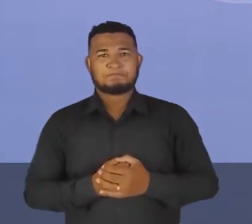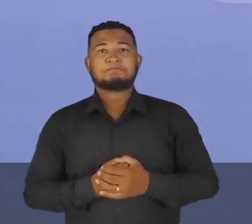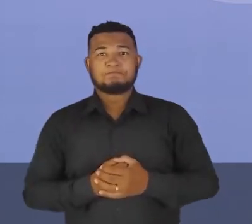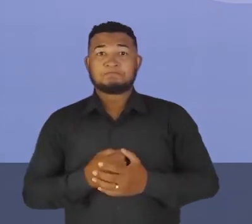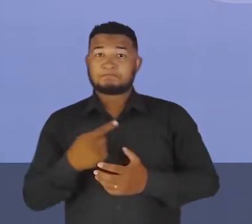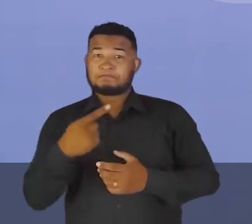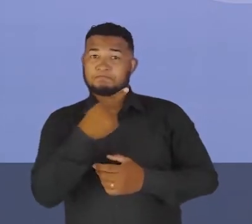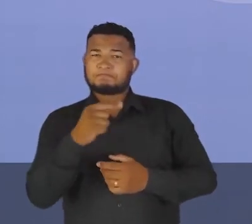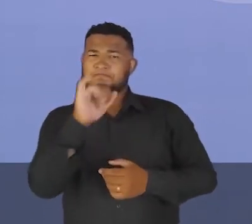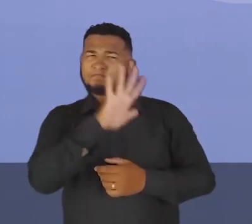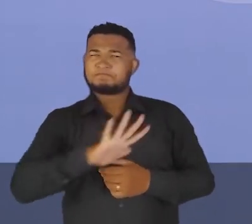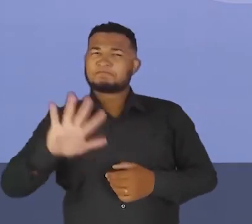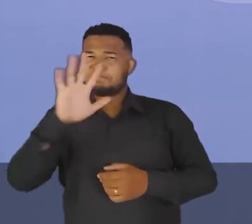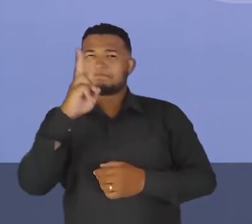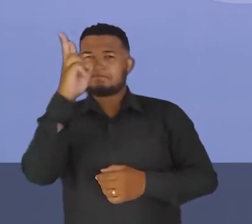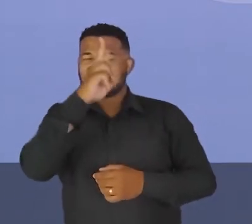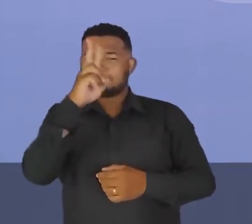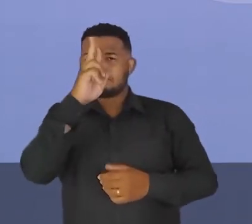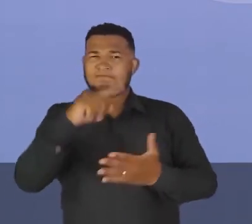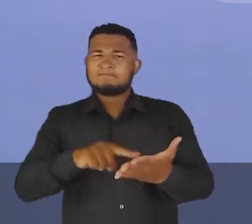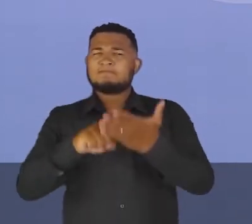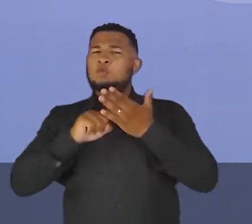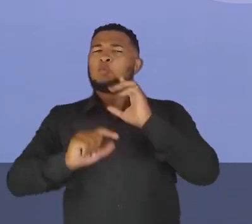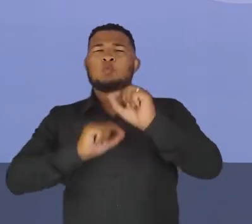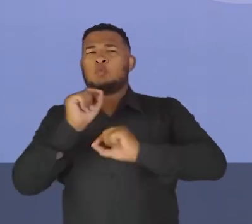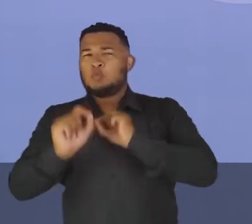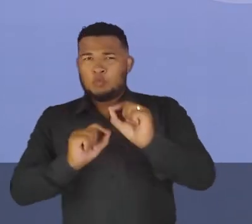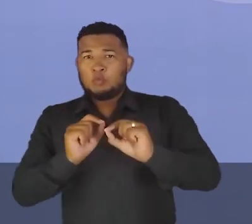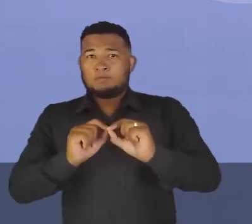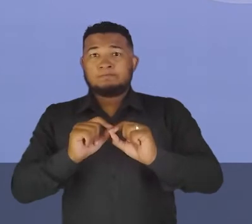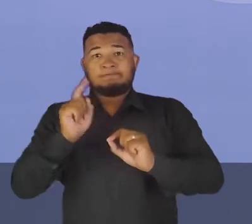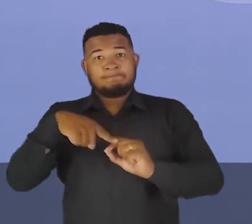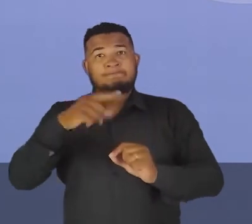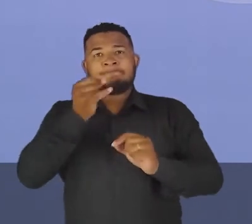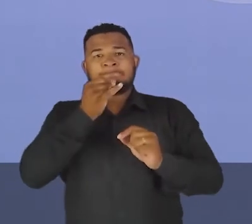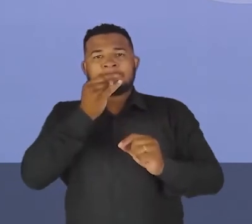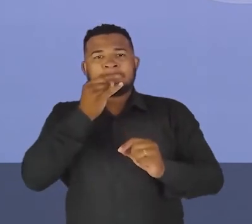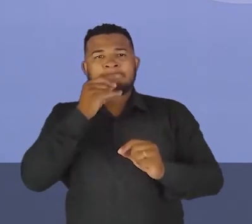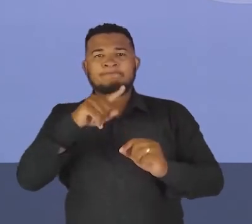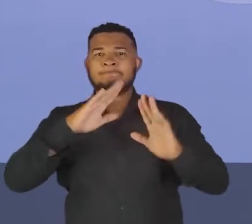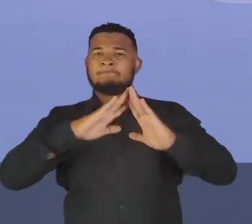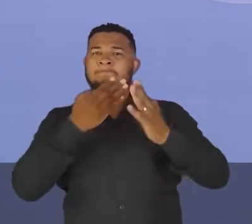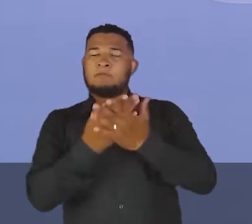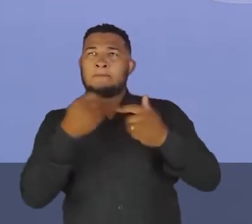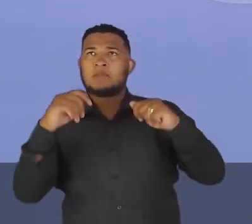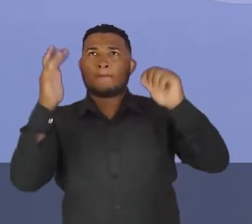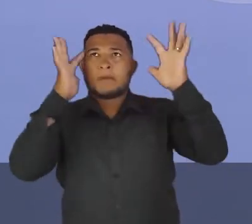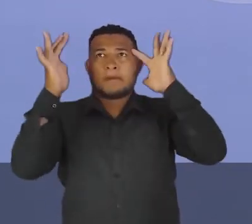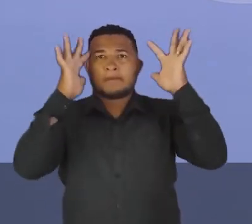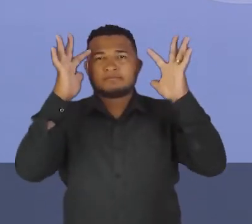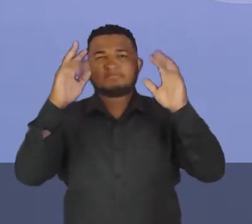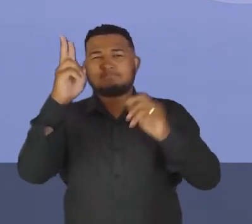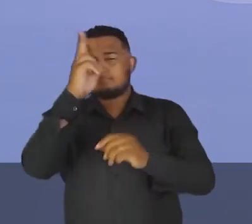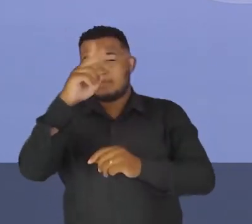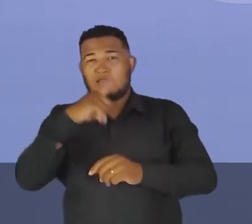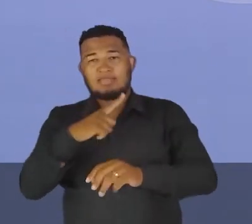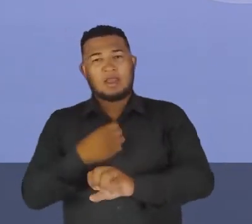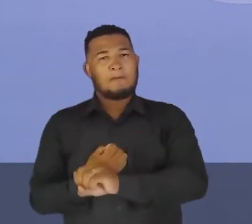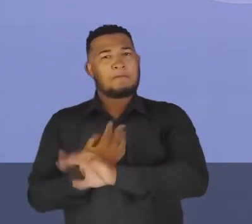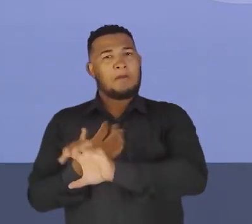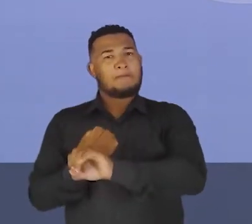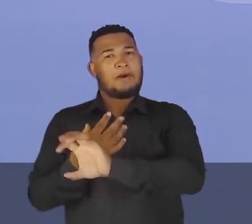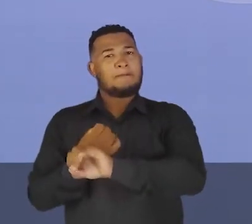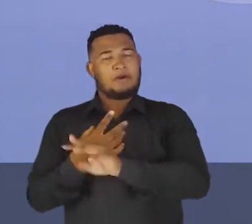imagem, ela informa para a gente, né? Que a arquitetura da escola, então, ela tem que ser pensada, como eu já falei, no processo do ensino e aprendizado dos estudantes.